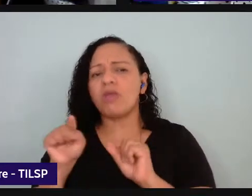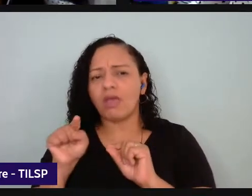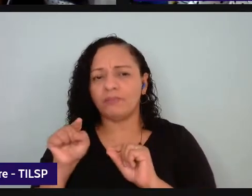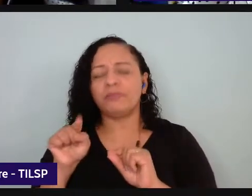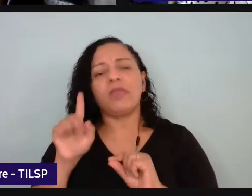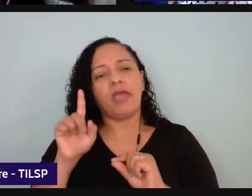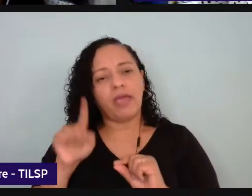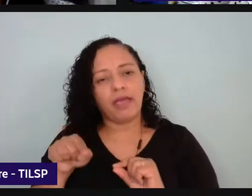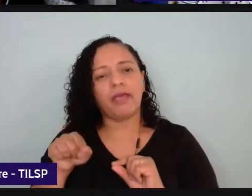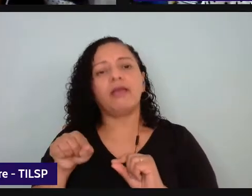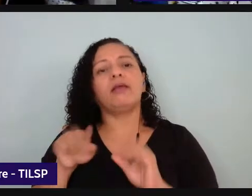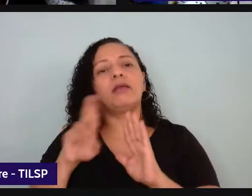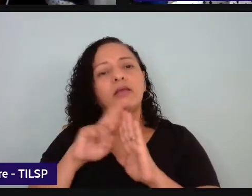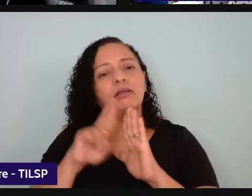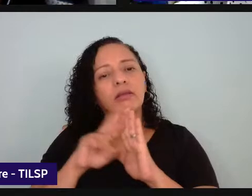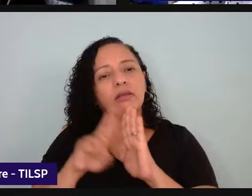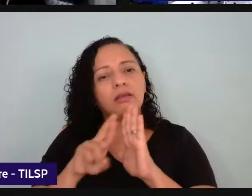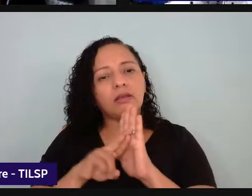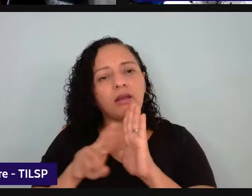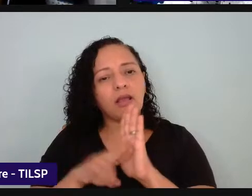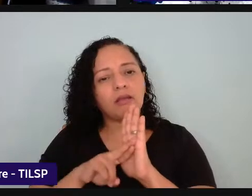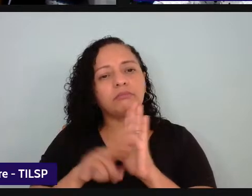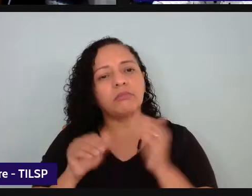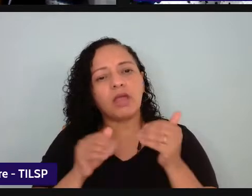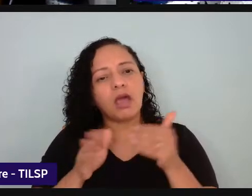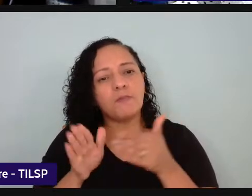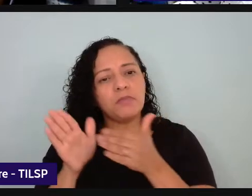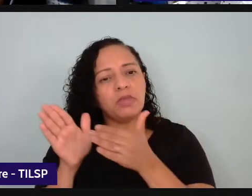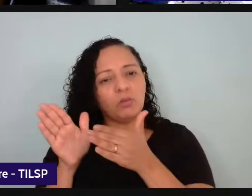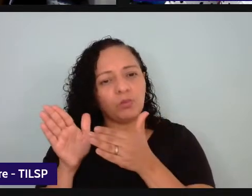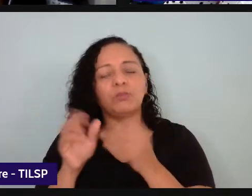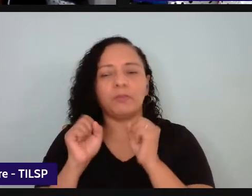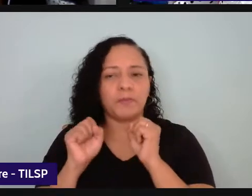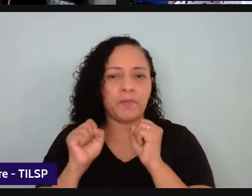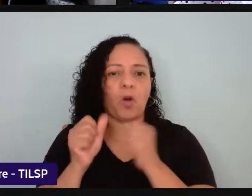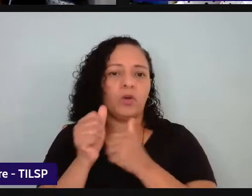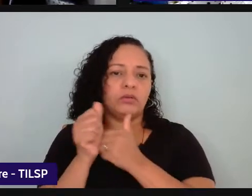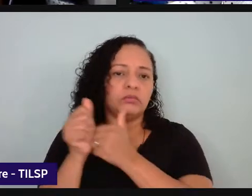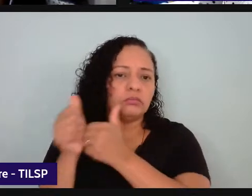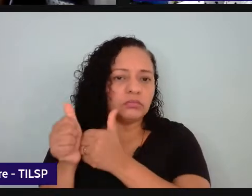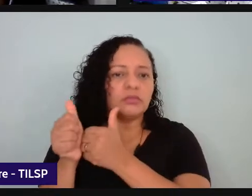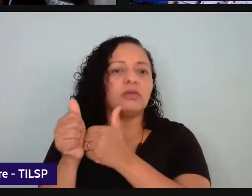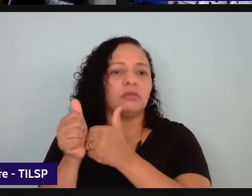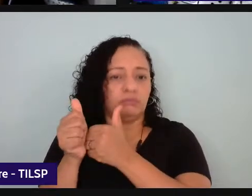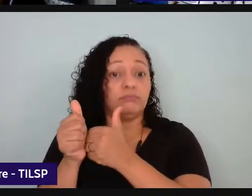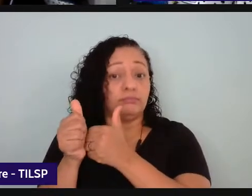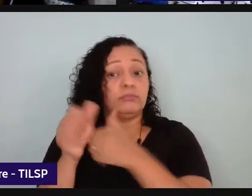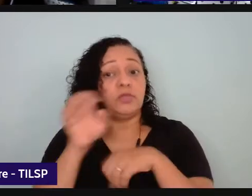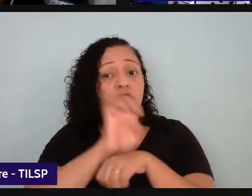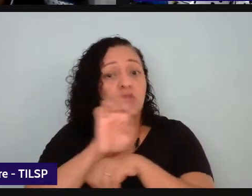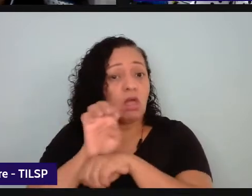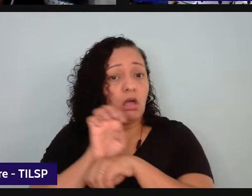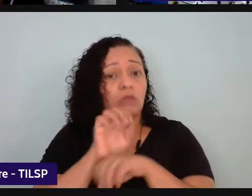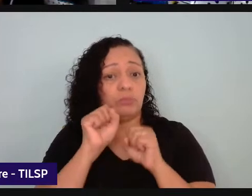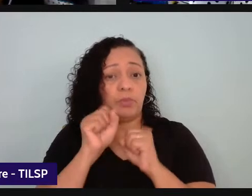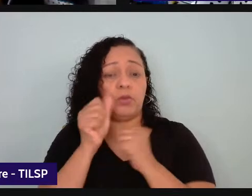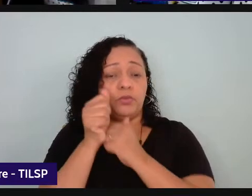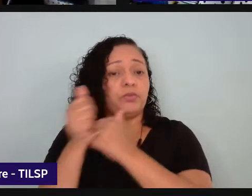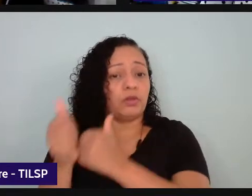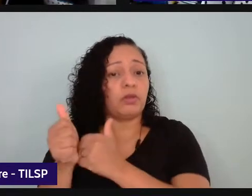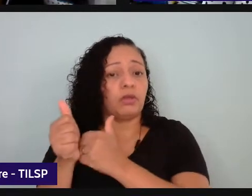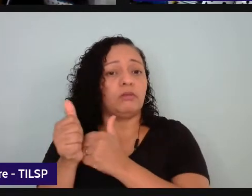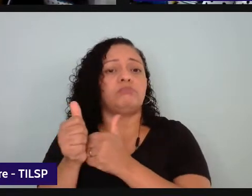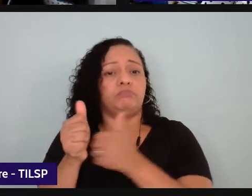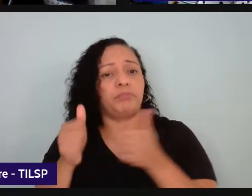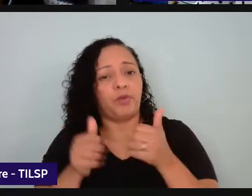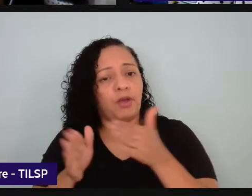diretriz né um caminho que pode ser seguido pelos estados a gente sabe que a gente tem